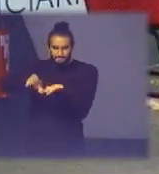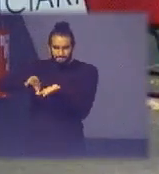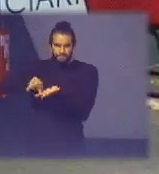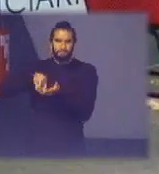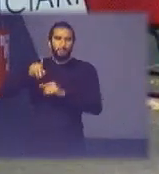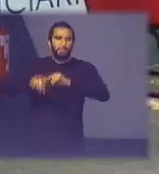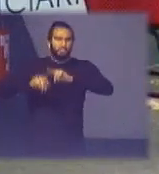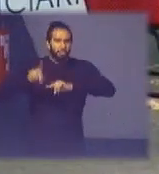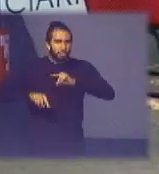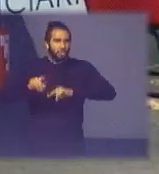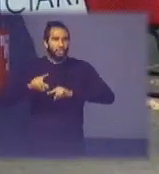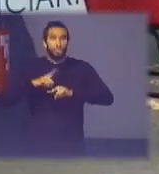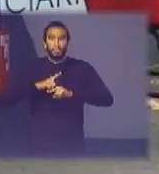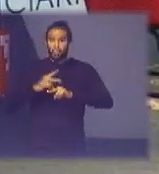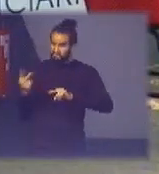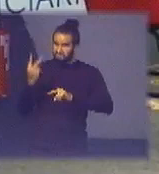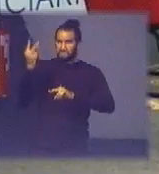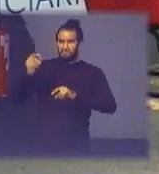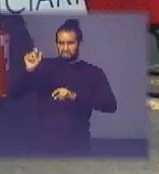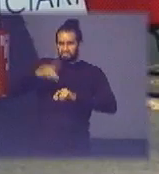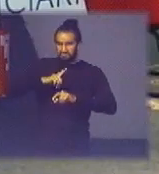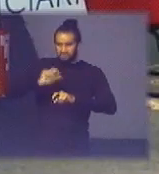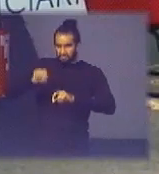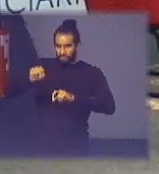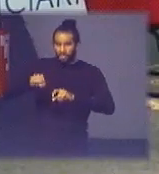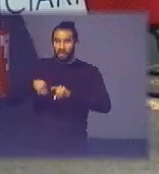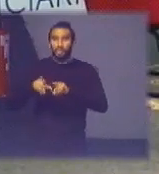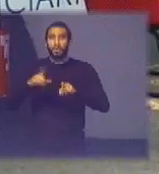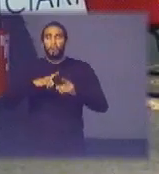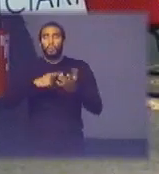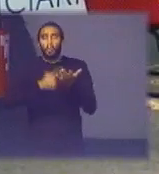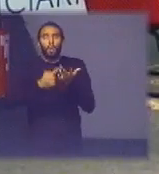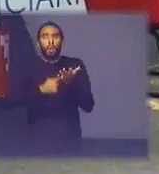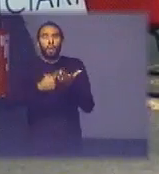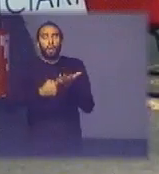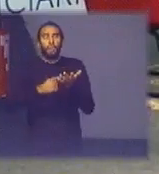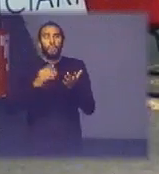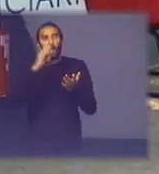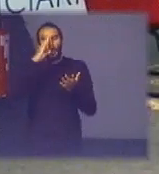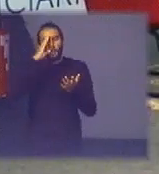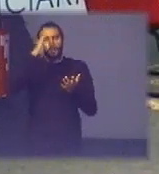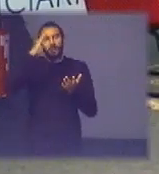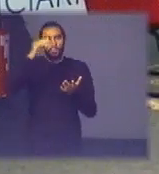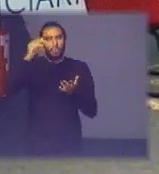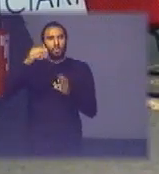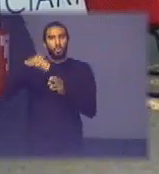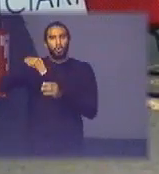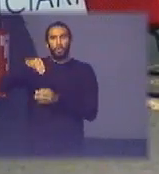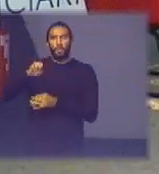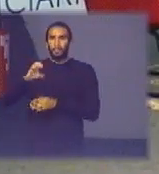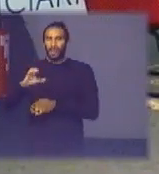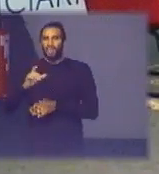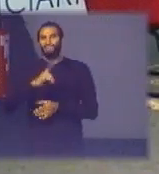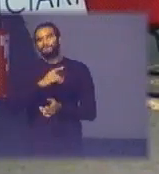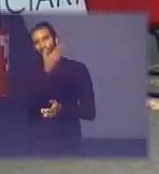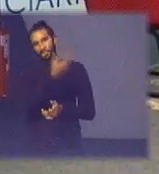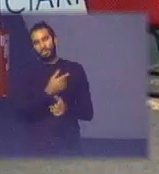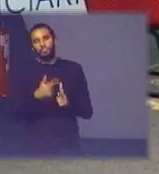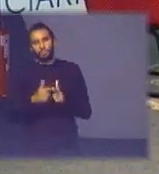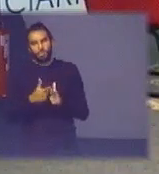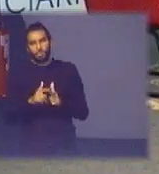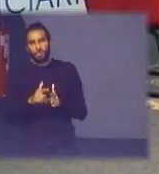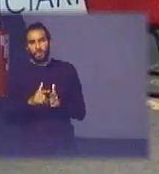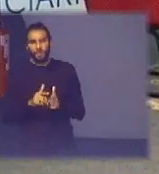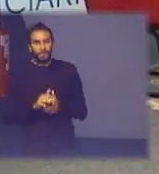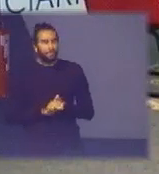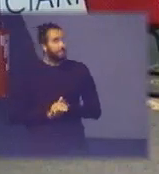valor agregado como eu disse e o acordo setorial então como principal bottleneck o gargalo hoje a política nacional